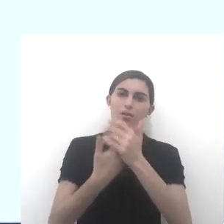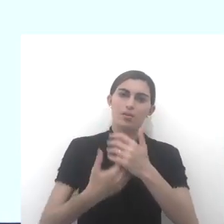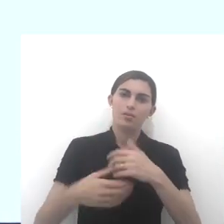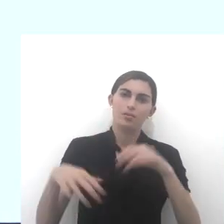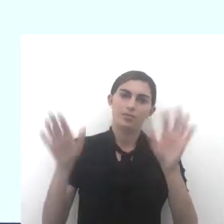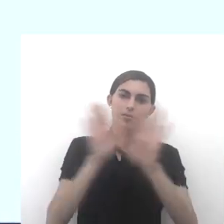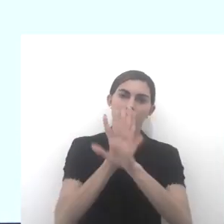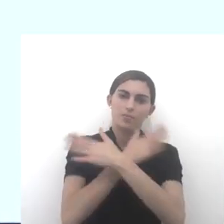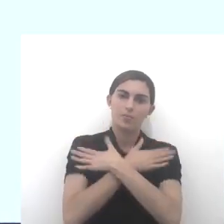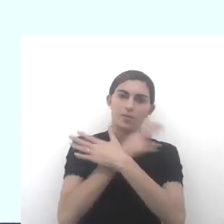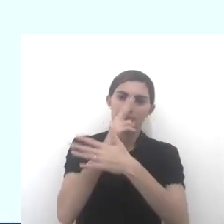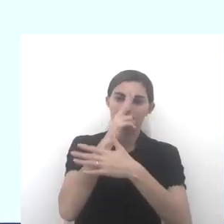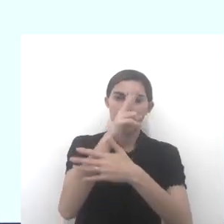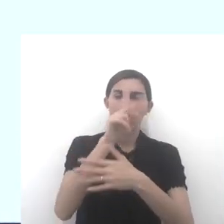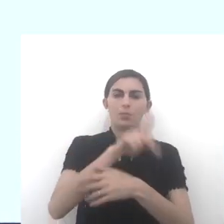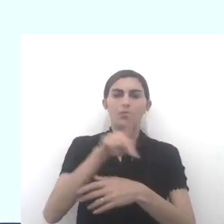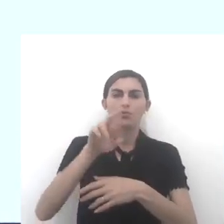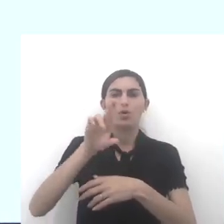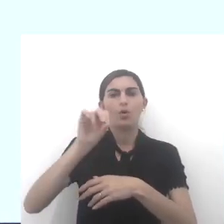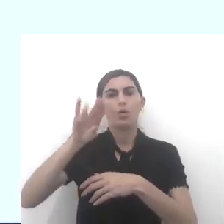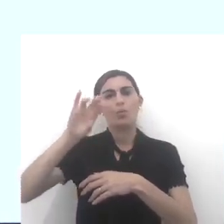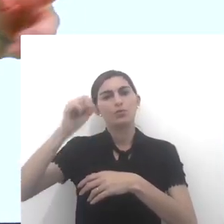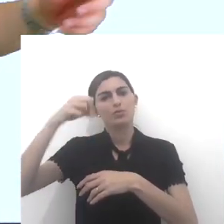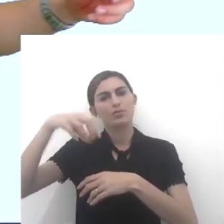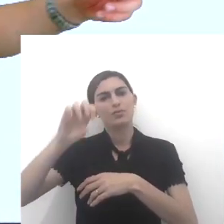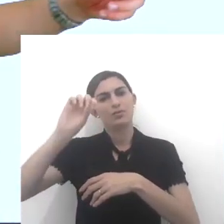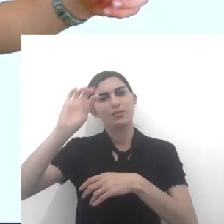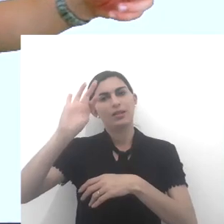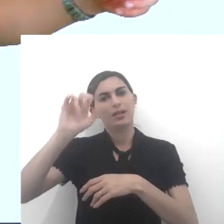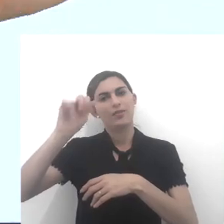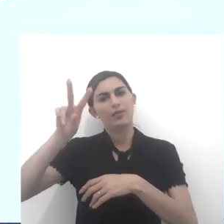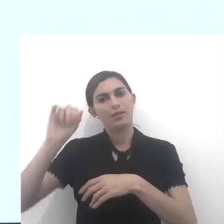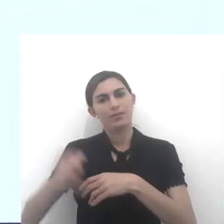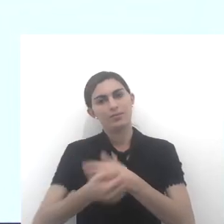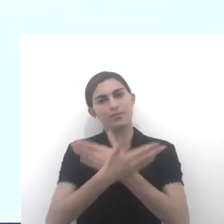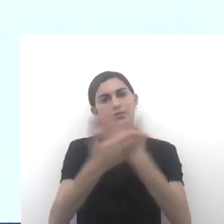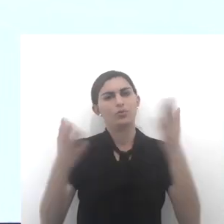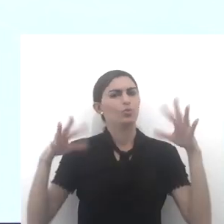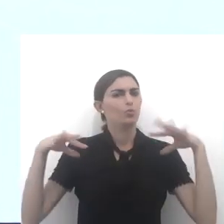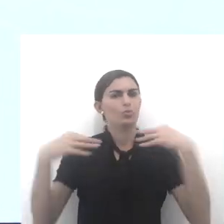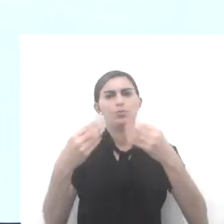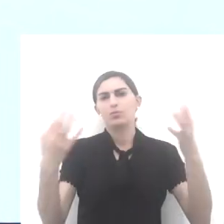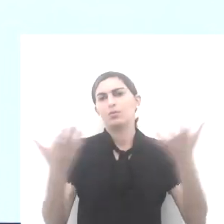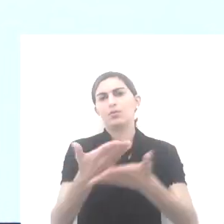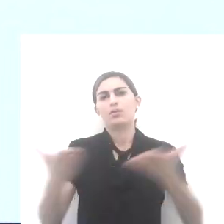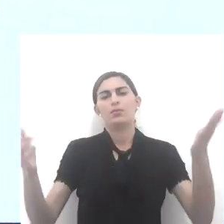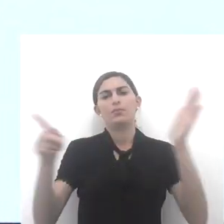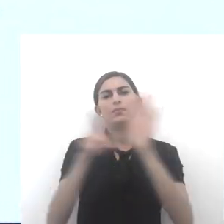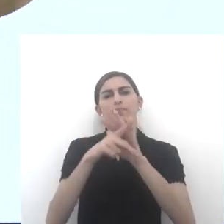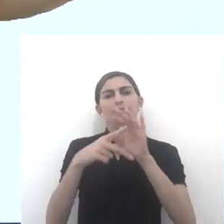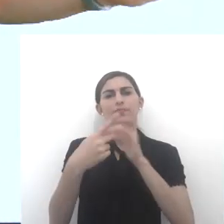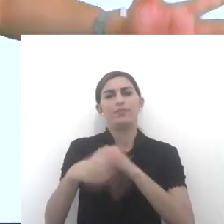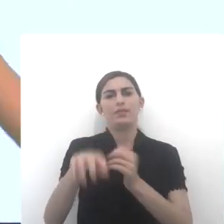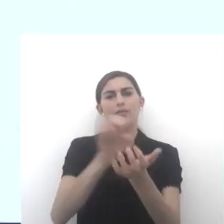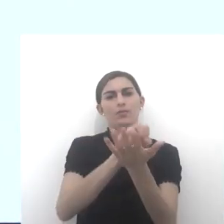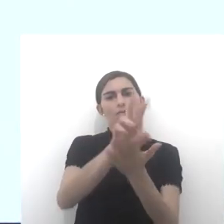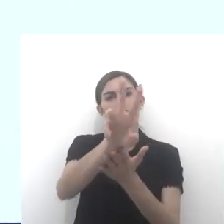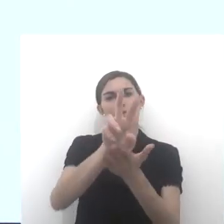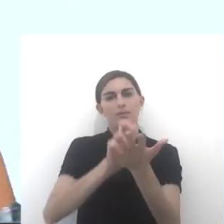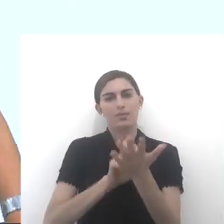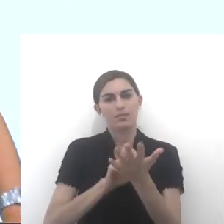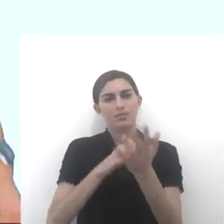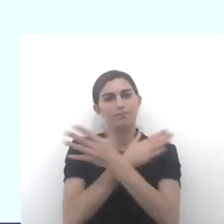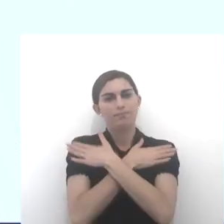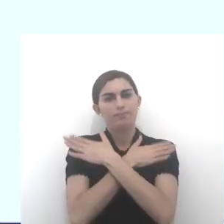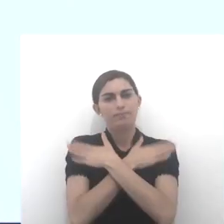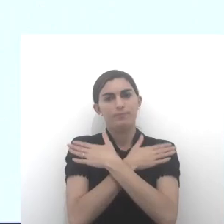nossas aulas. Forte abraço do professor Robson São Tavares e de todos aqueles, certo? Que fazem aqui a questão